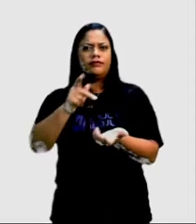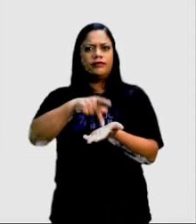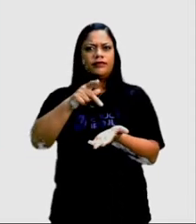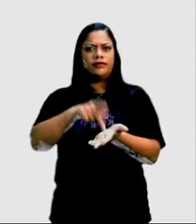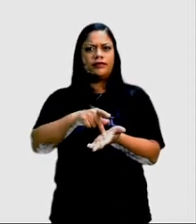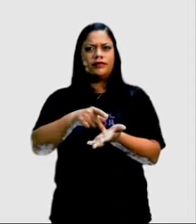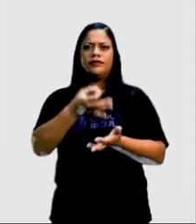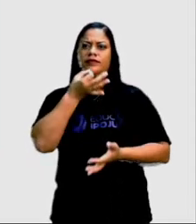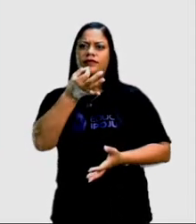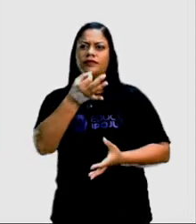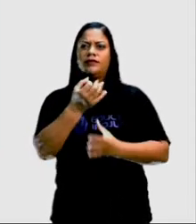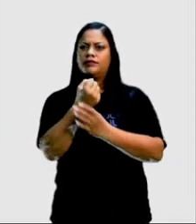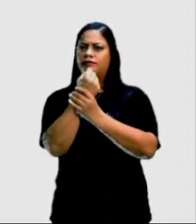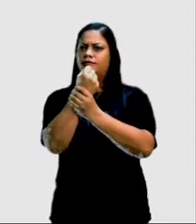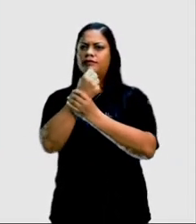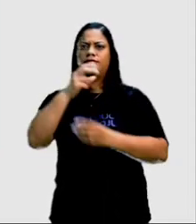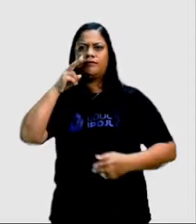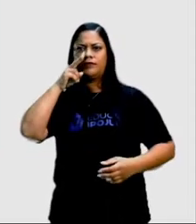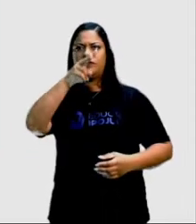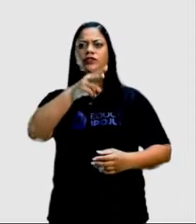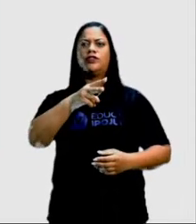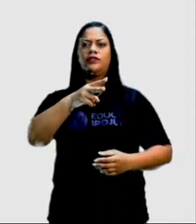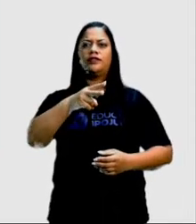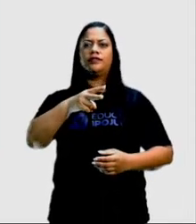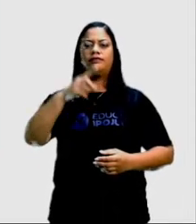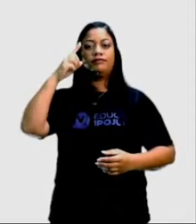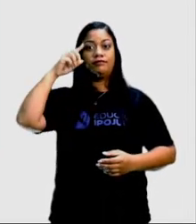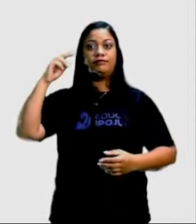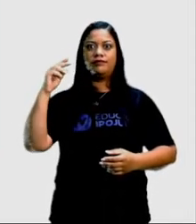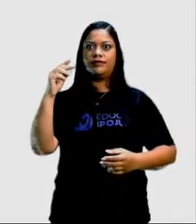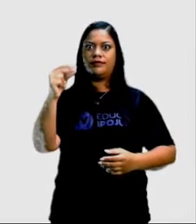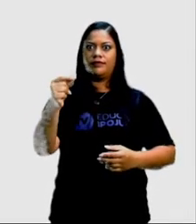fortes para defender uma ideia dentro de um debate.